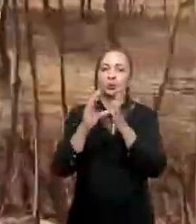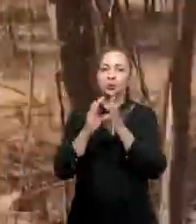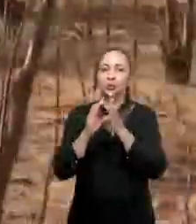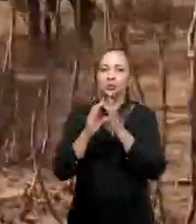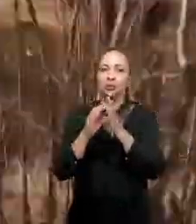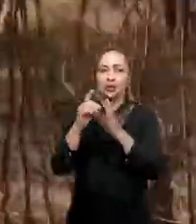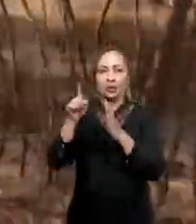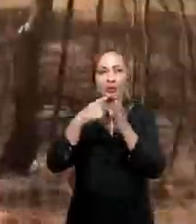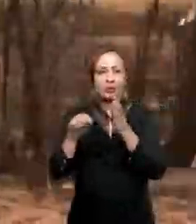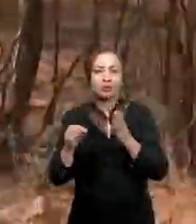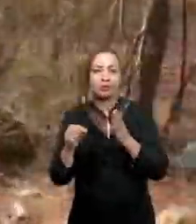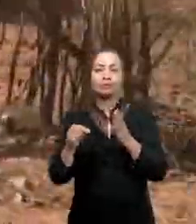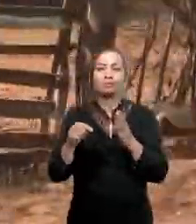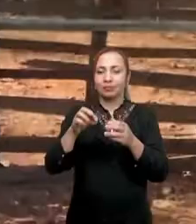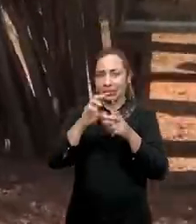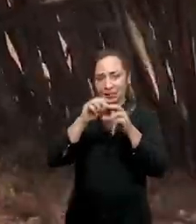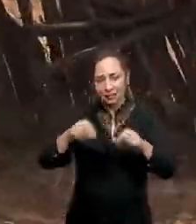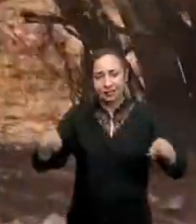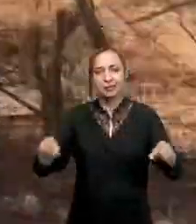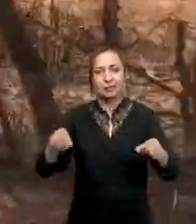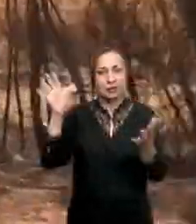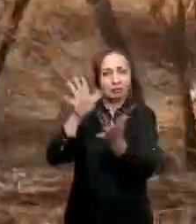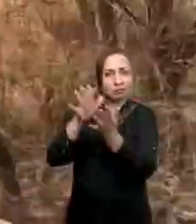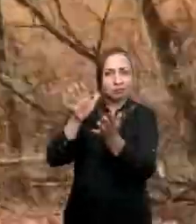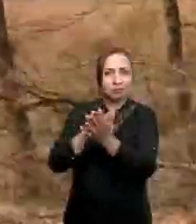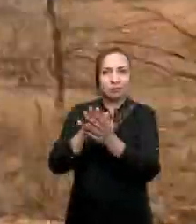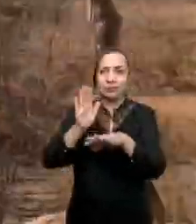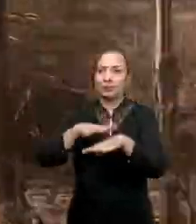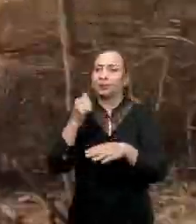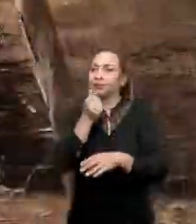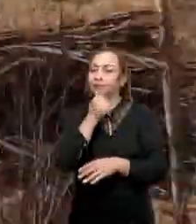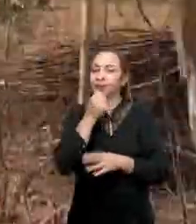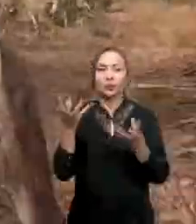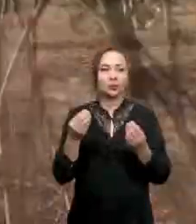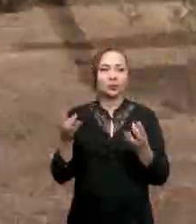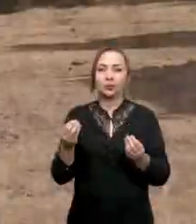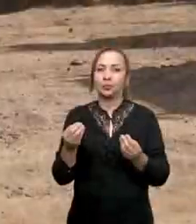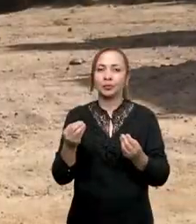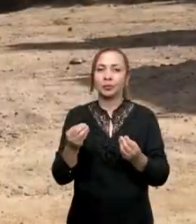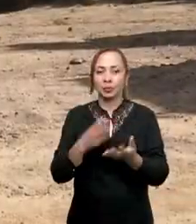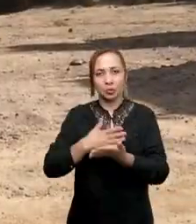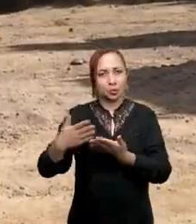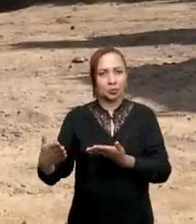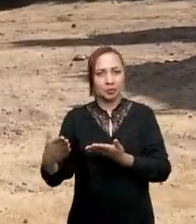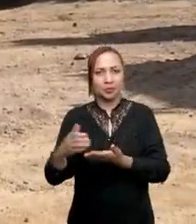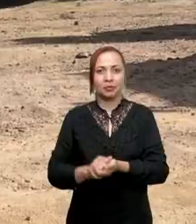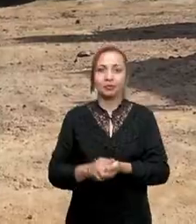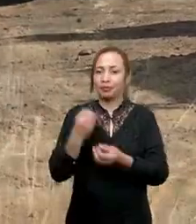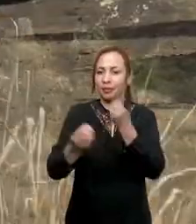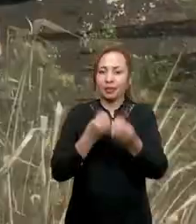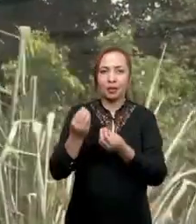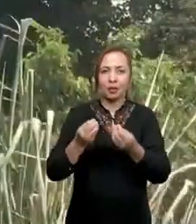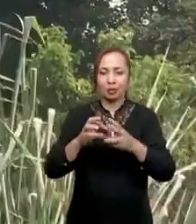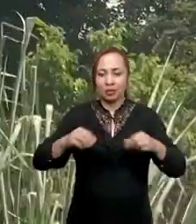A demarcação das terras quilombolas em Pernambuco, principalmente, algo ainda muito inicial. E